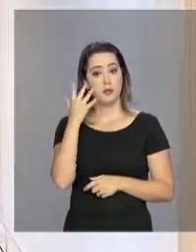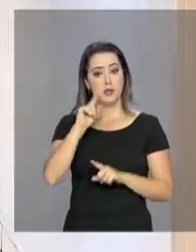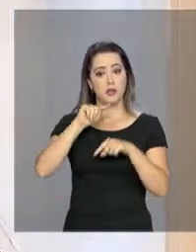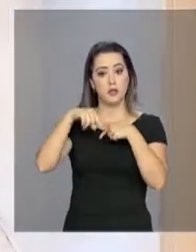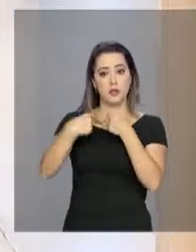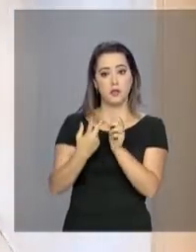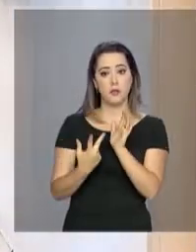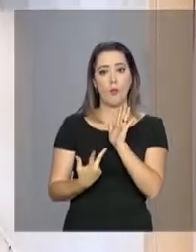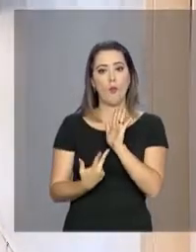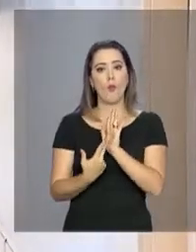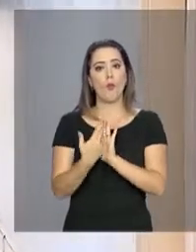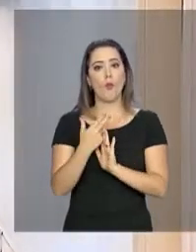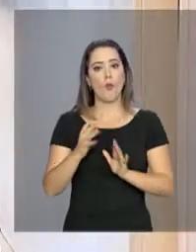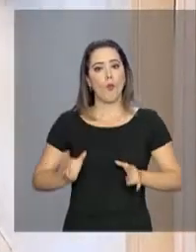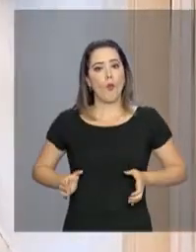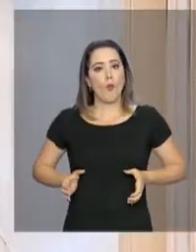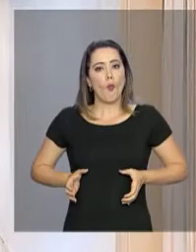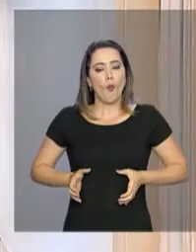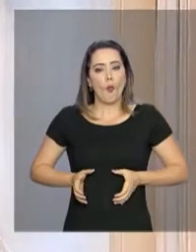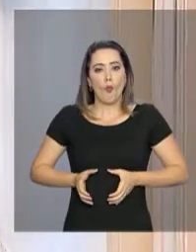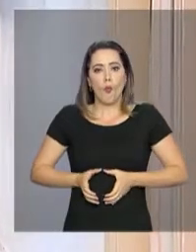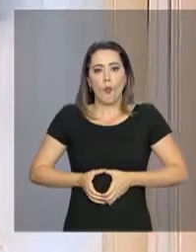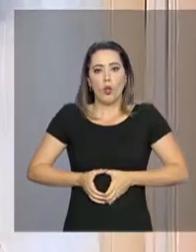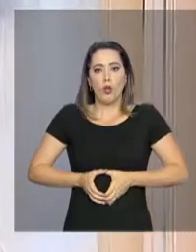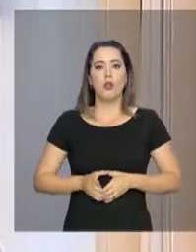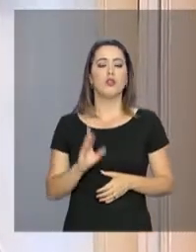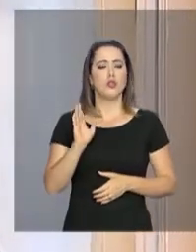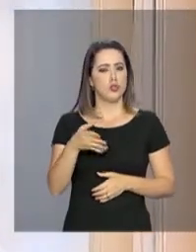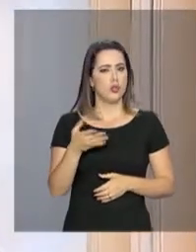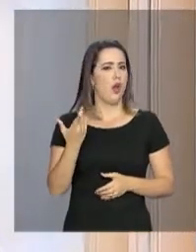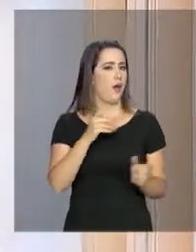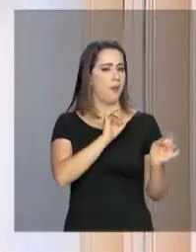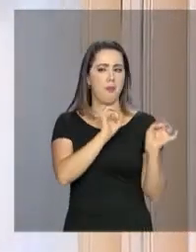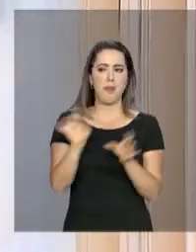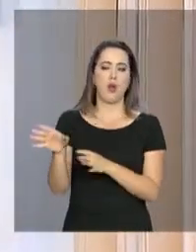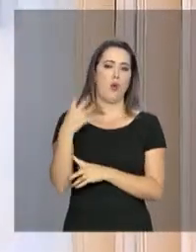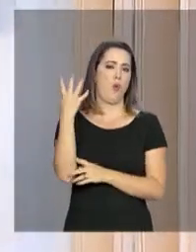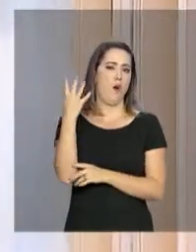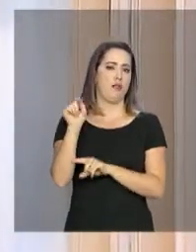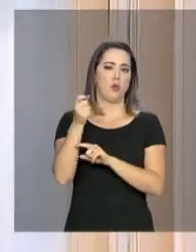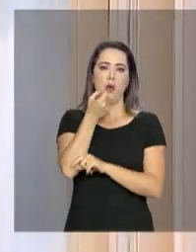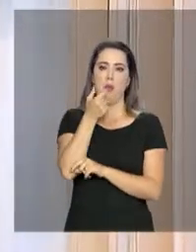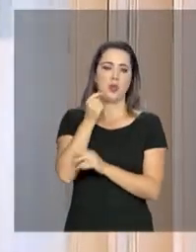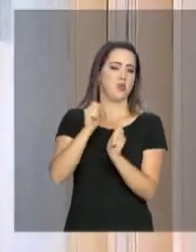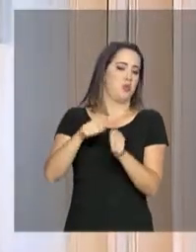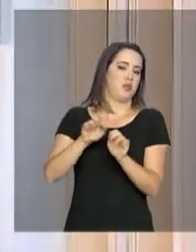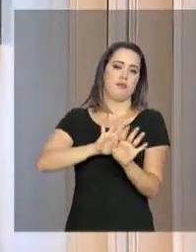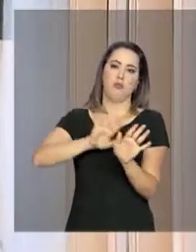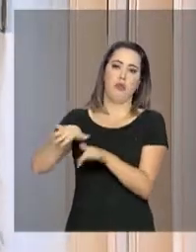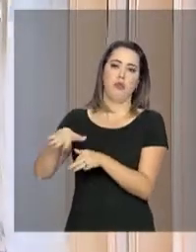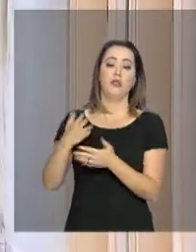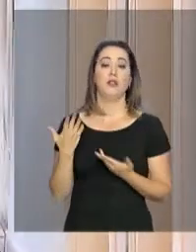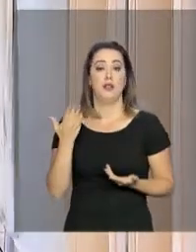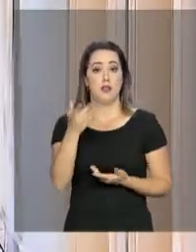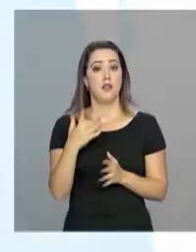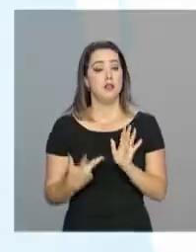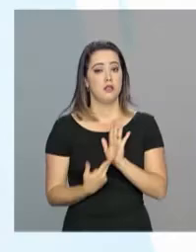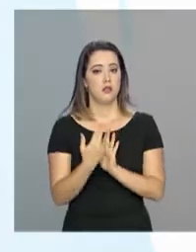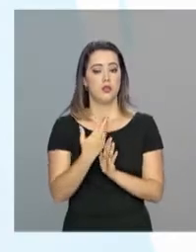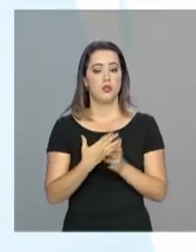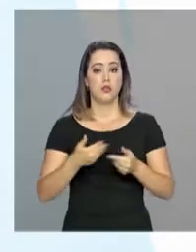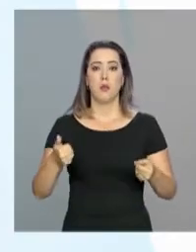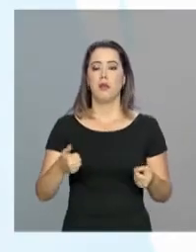cirurgia, já deixou de tomar quatro remédios e adquiriu novos hábitos. Para ela, a cirurgia foi a melhor saída.